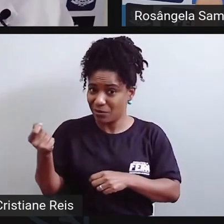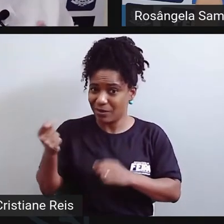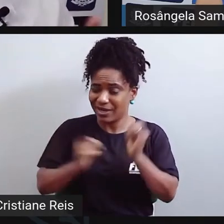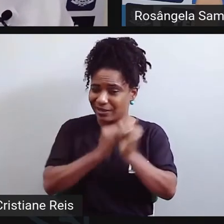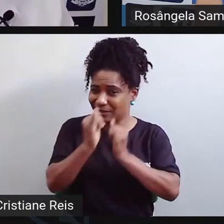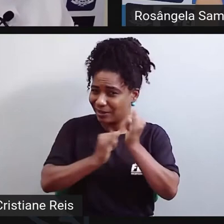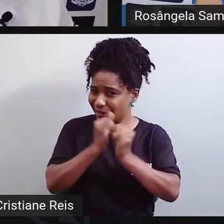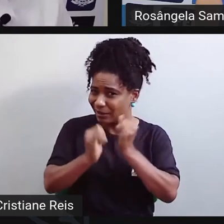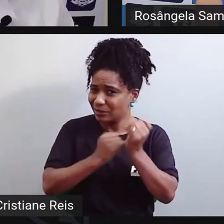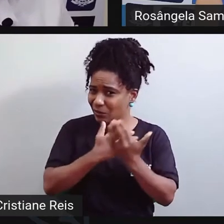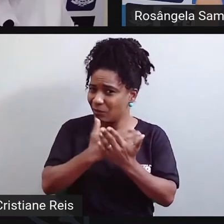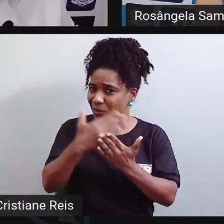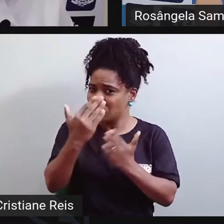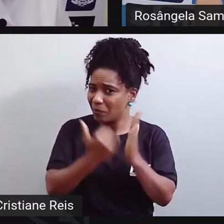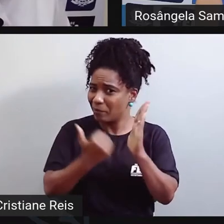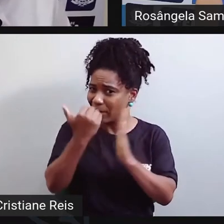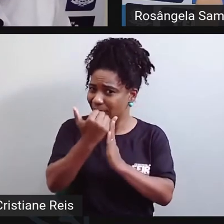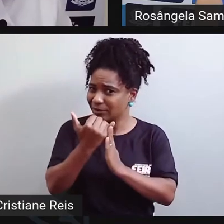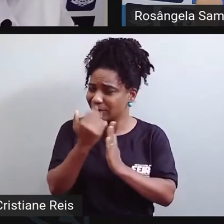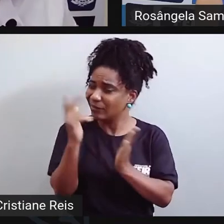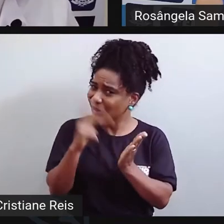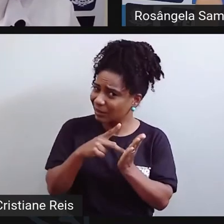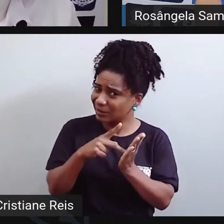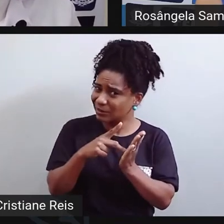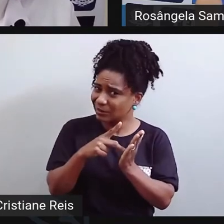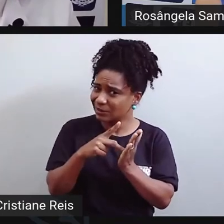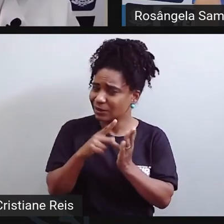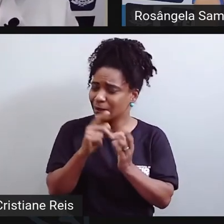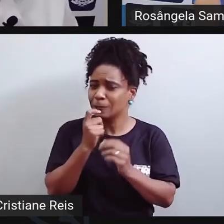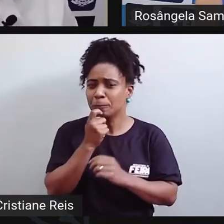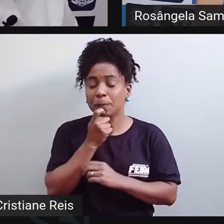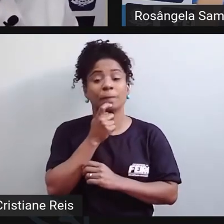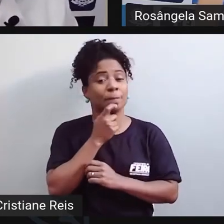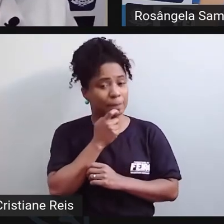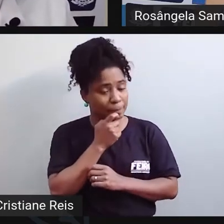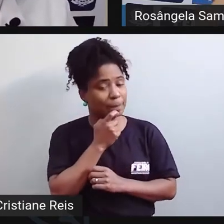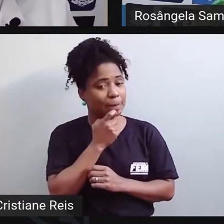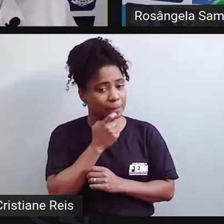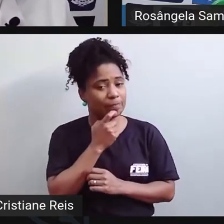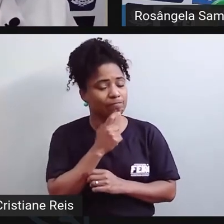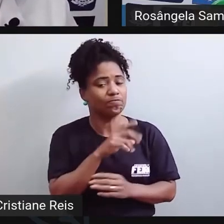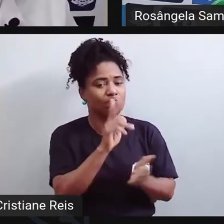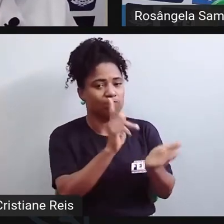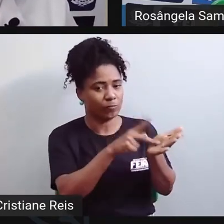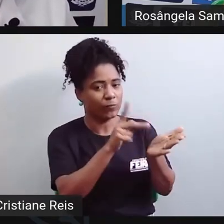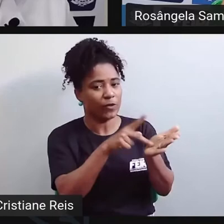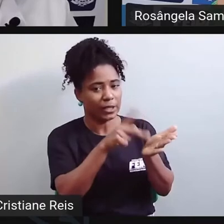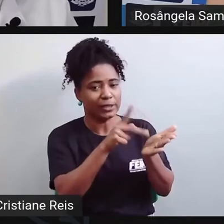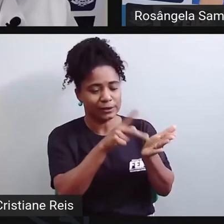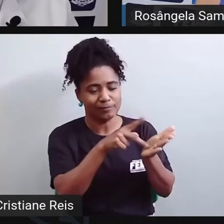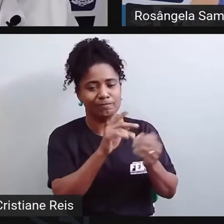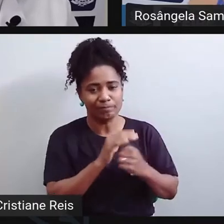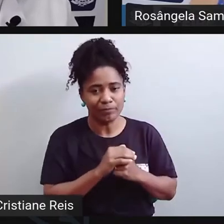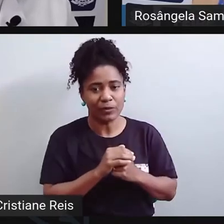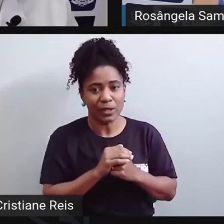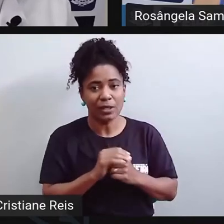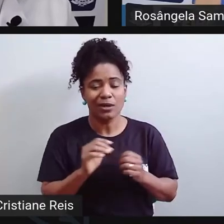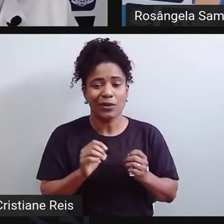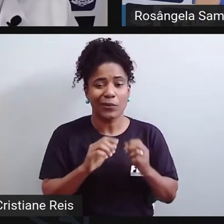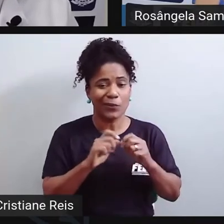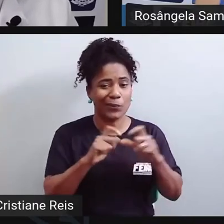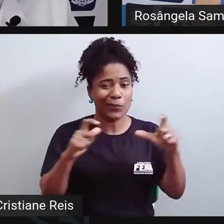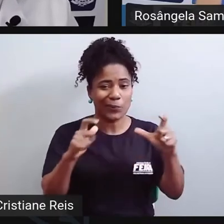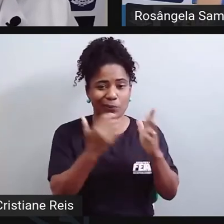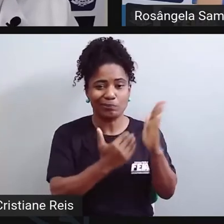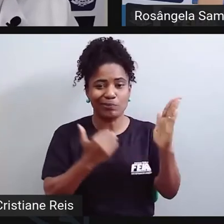impressão ou é real isso? É real. Isso realmente é uma coisa real. Assim, não temos,